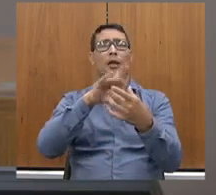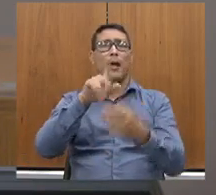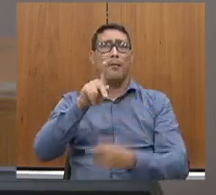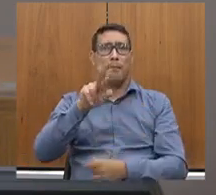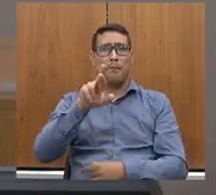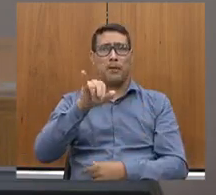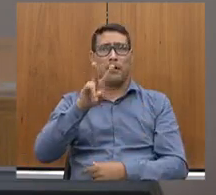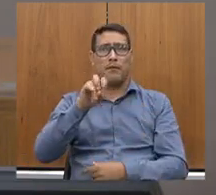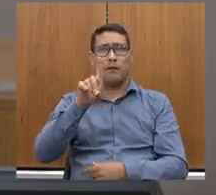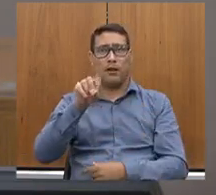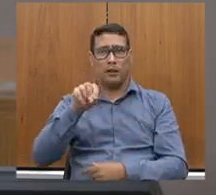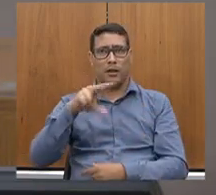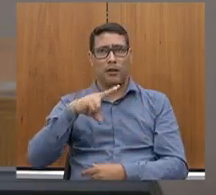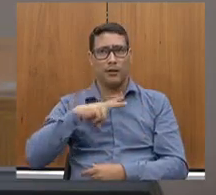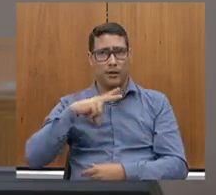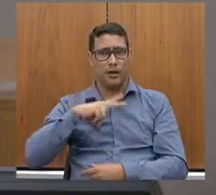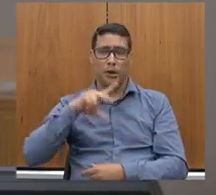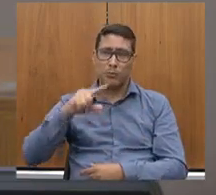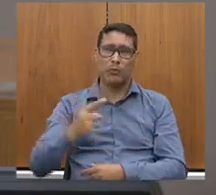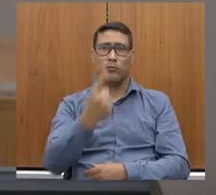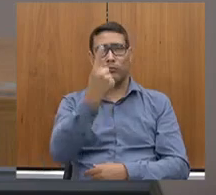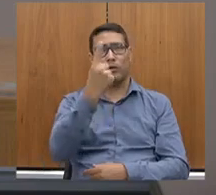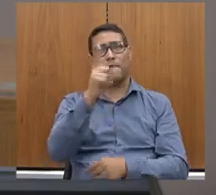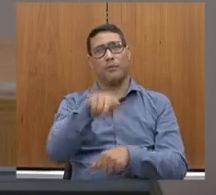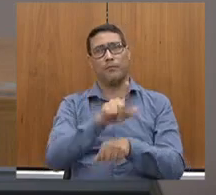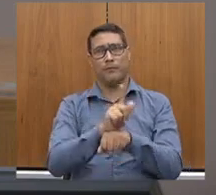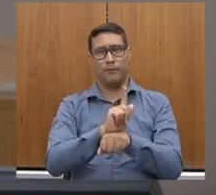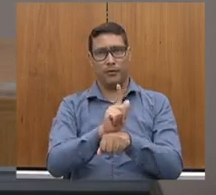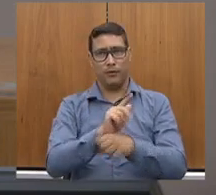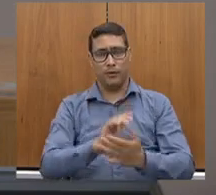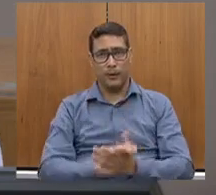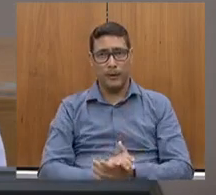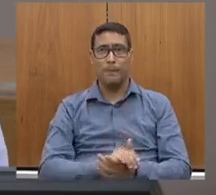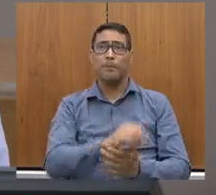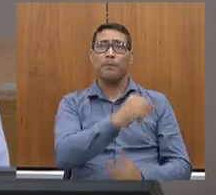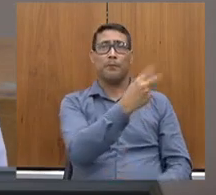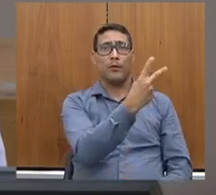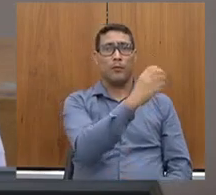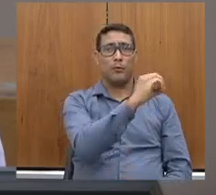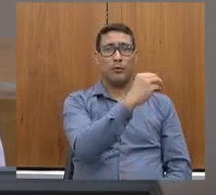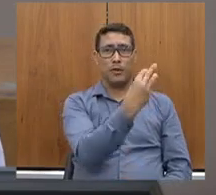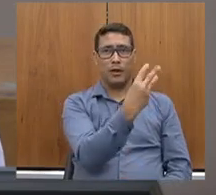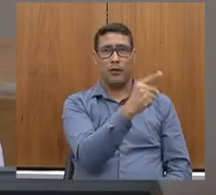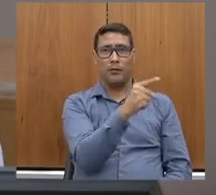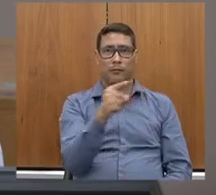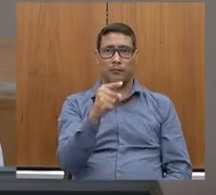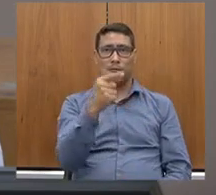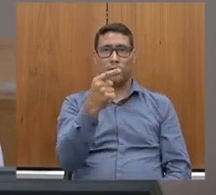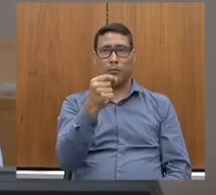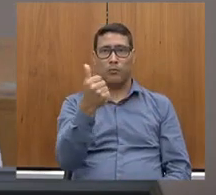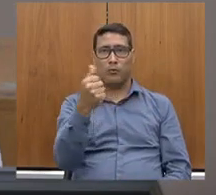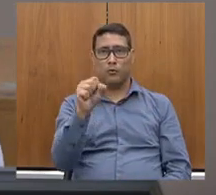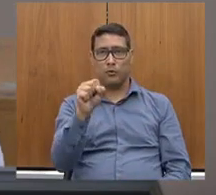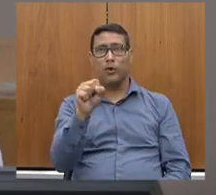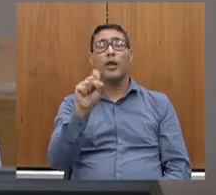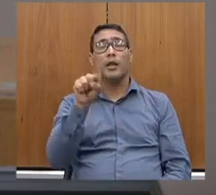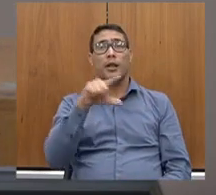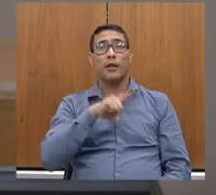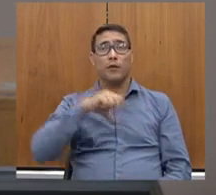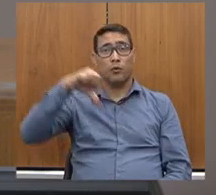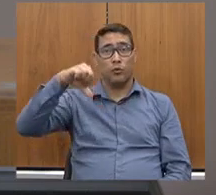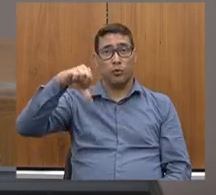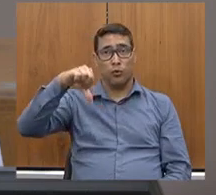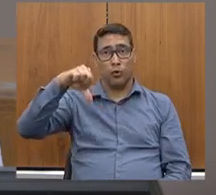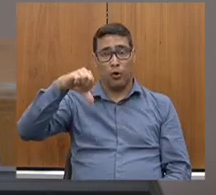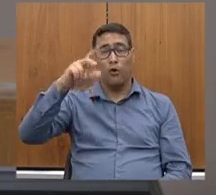única gestão. A título de comparação, entre o período 2003 e 2018, foram feitos nove projetos, mobilizando